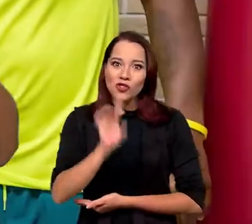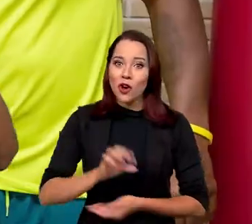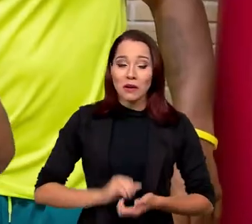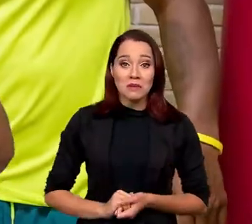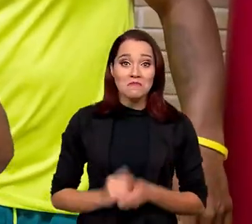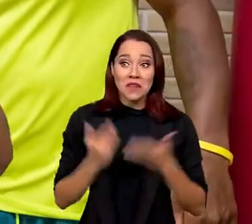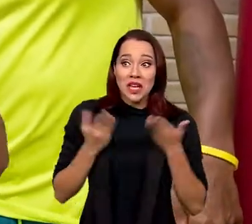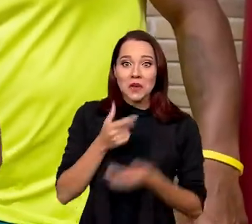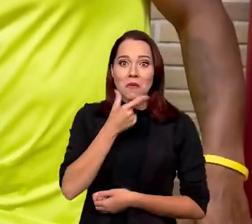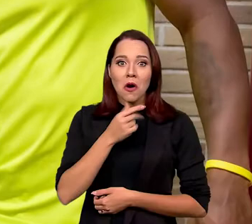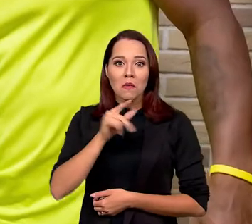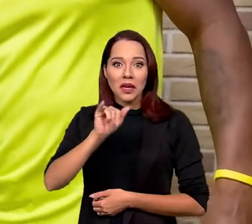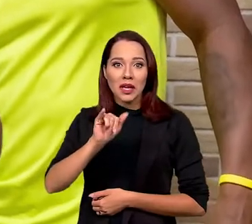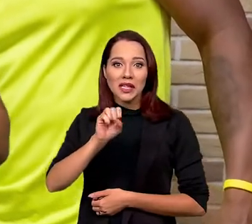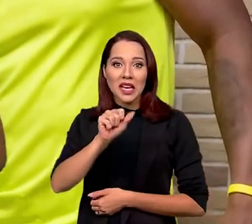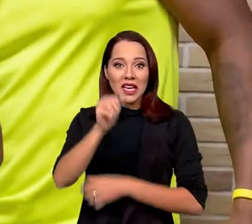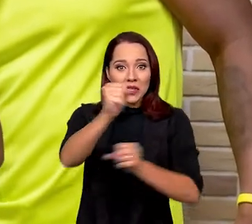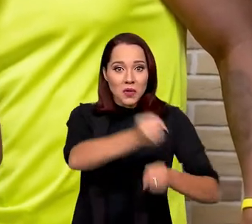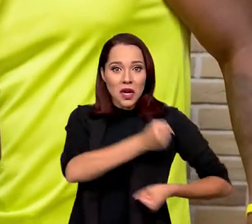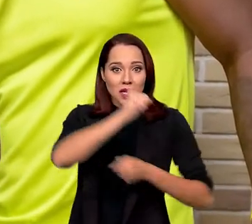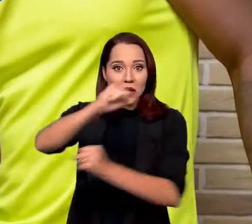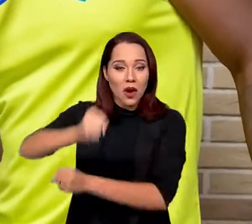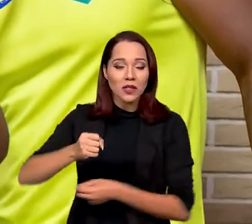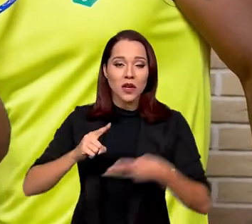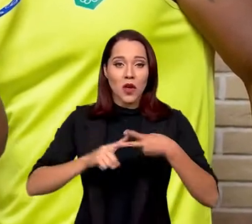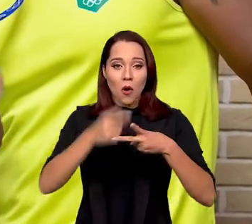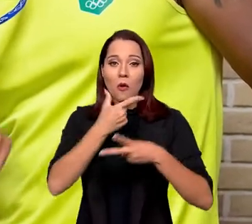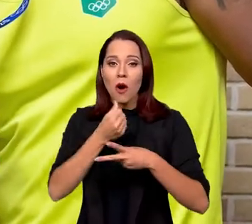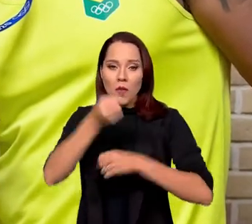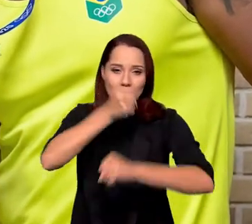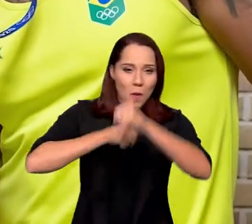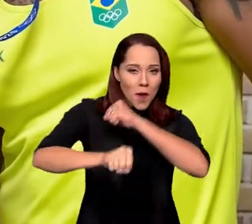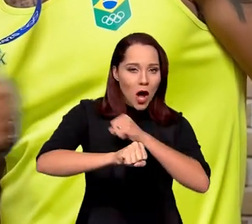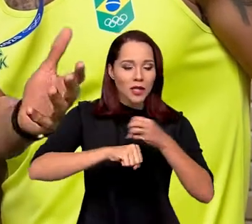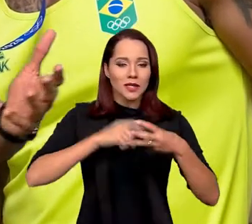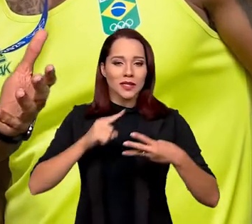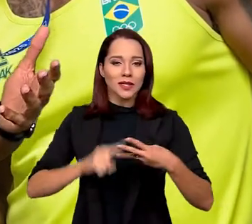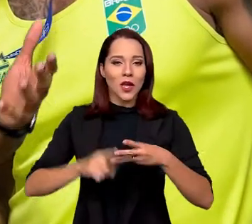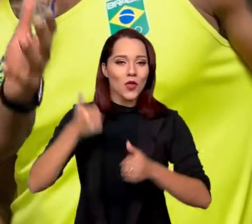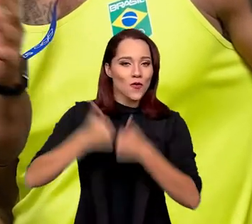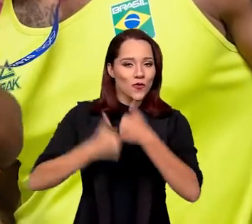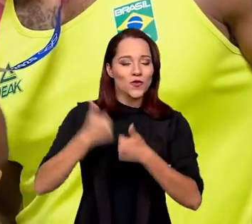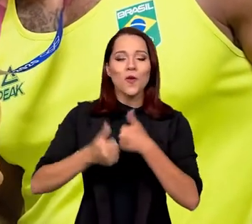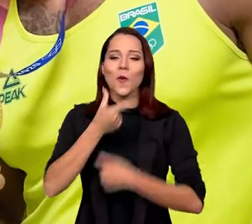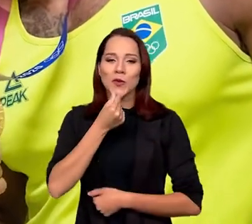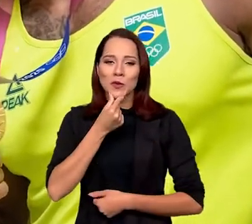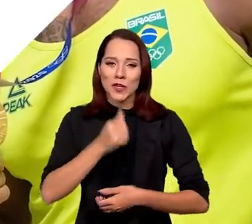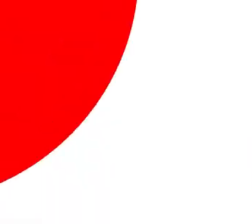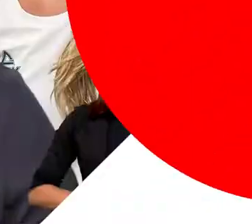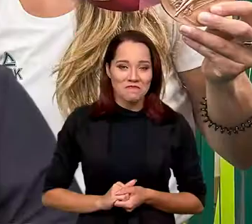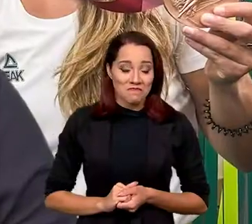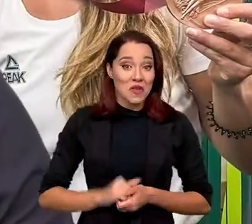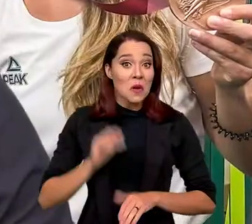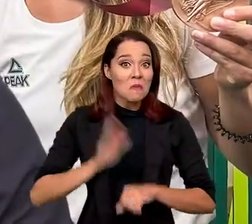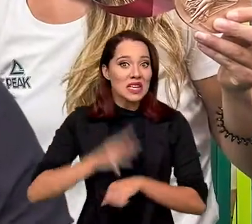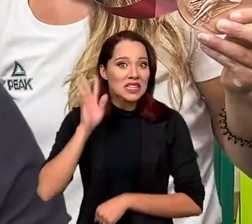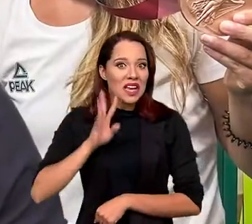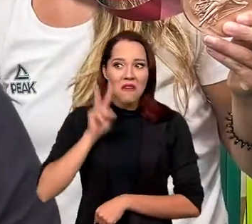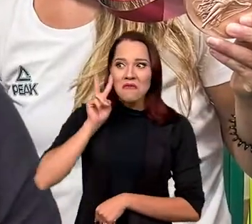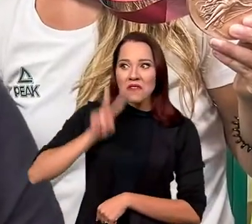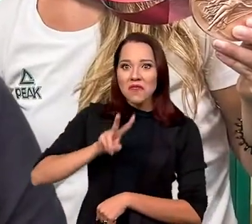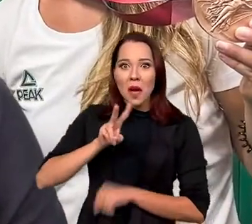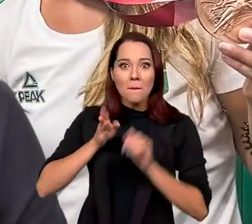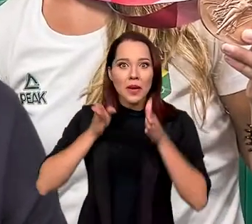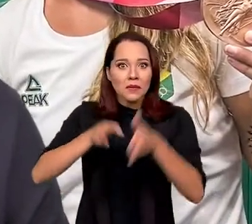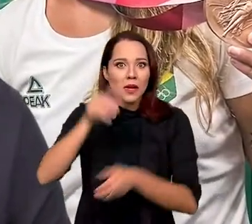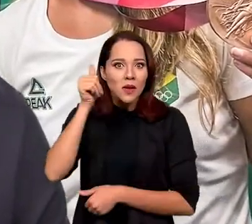dia. Graças ao Izaquias na canoagem, o Ebert no boxe e o time de futebol masculino. Mais legal ainda